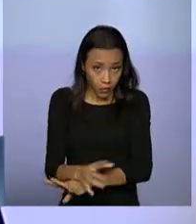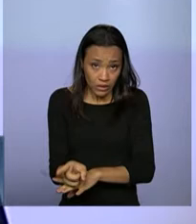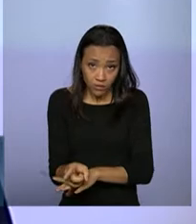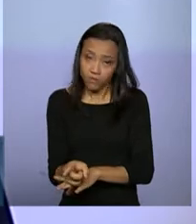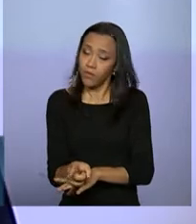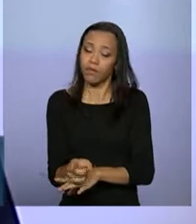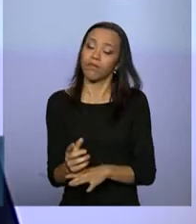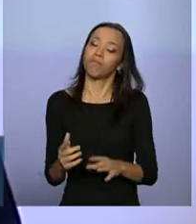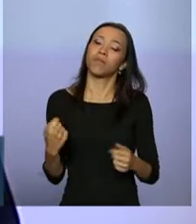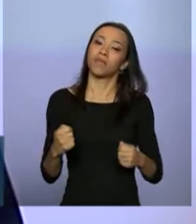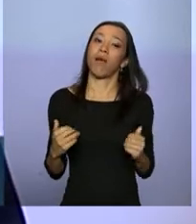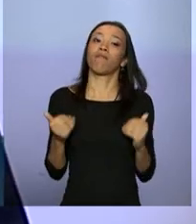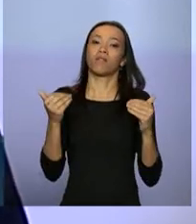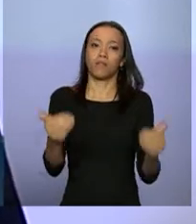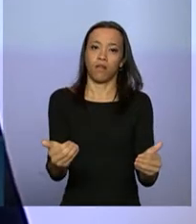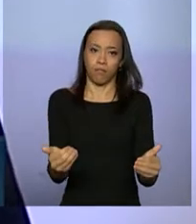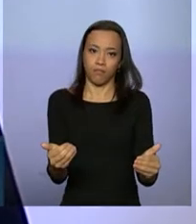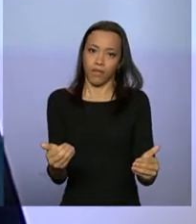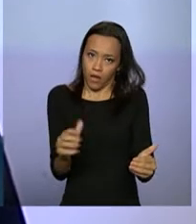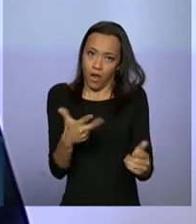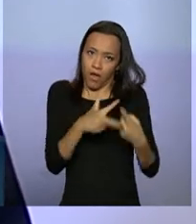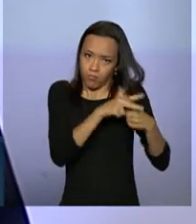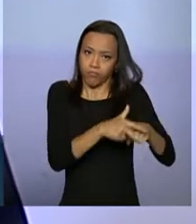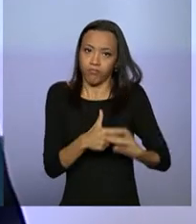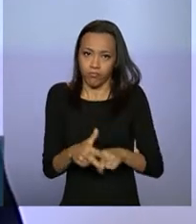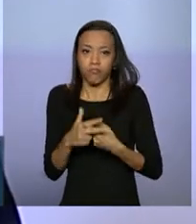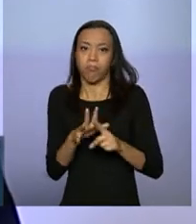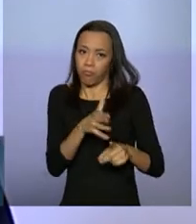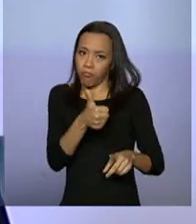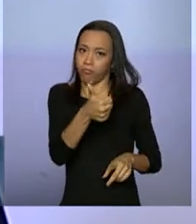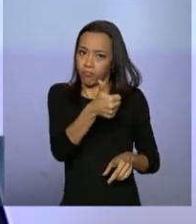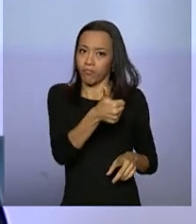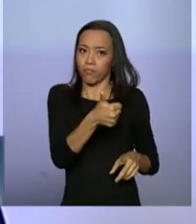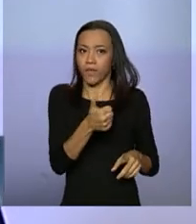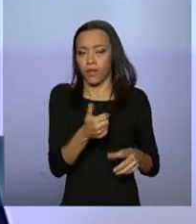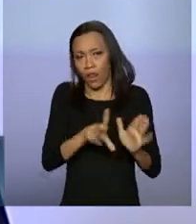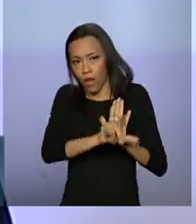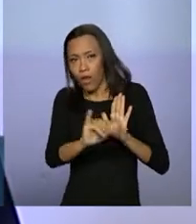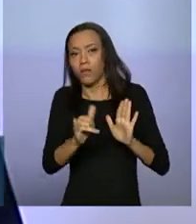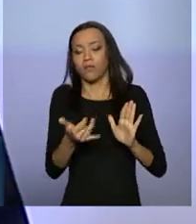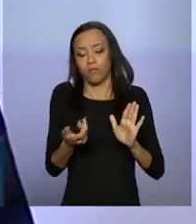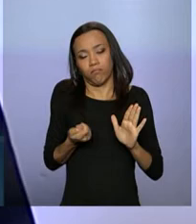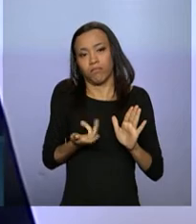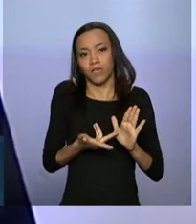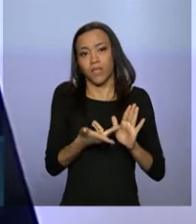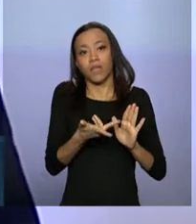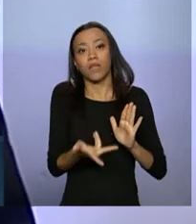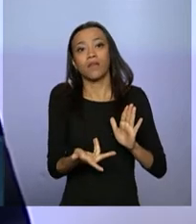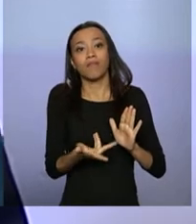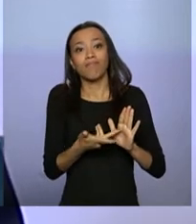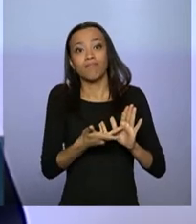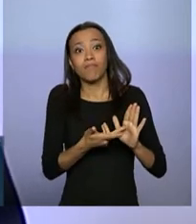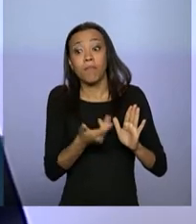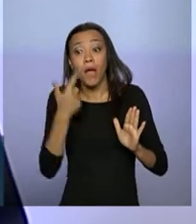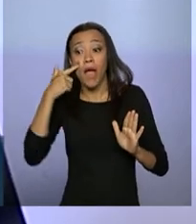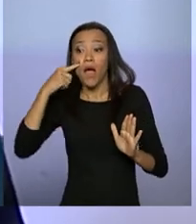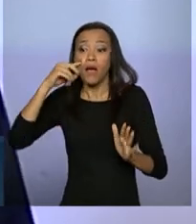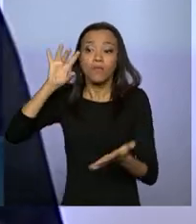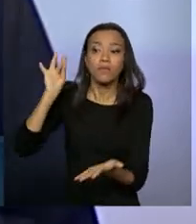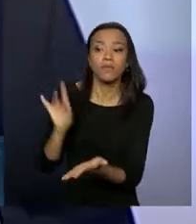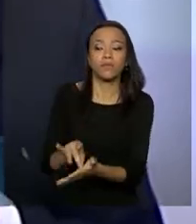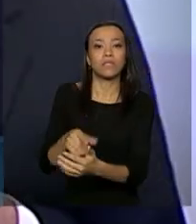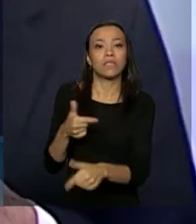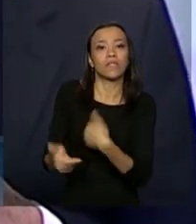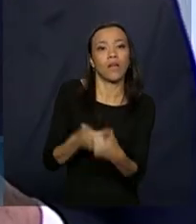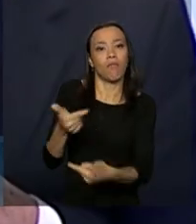nós temos que avançar, melhorar a lei, criar leis que construam ações concretas a